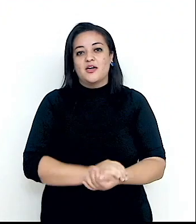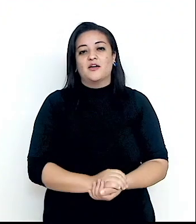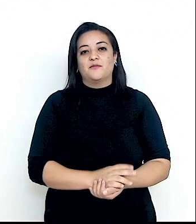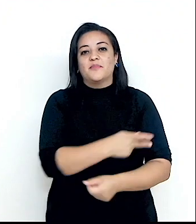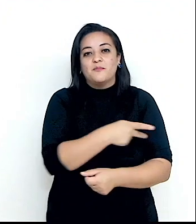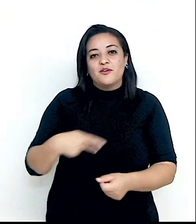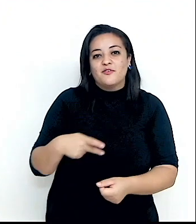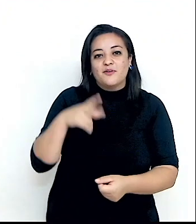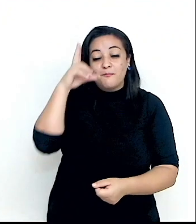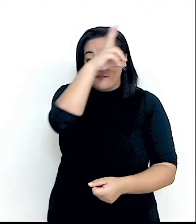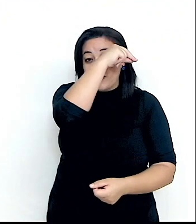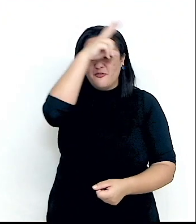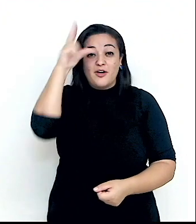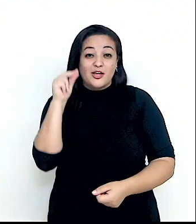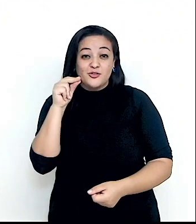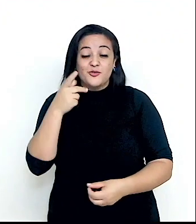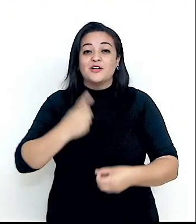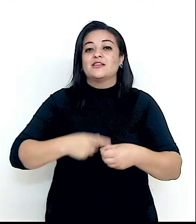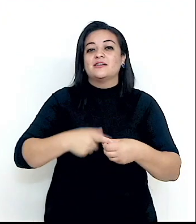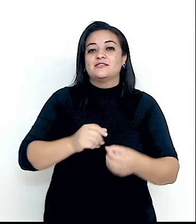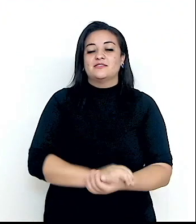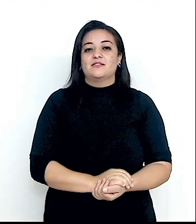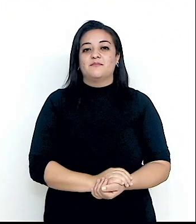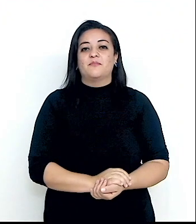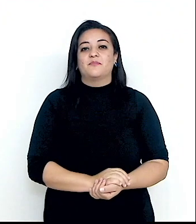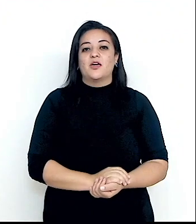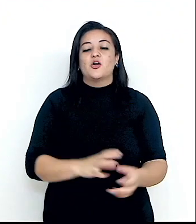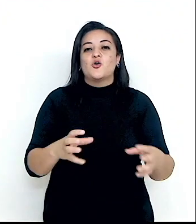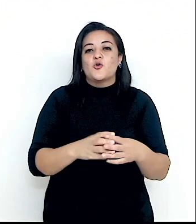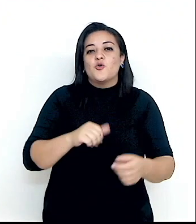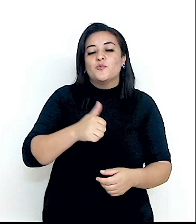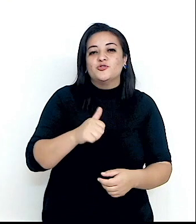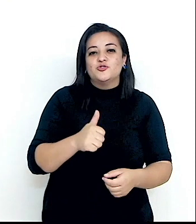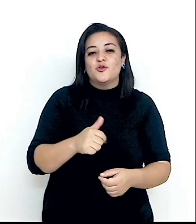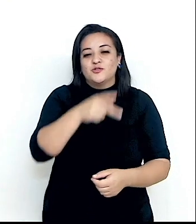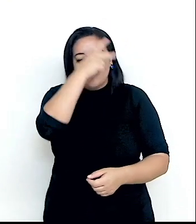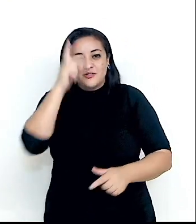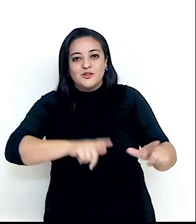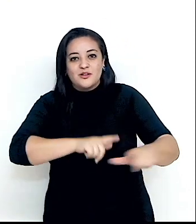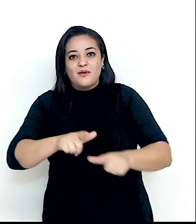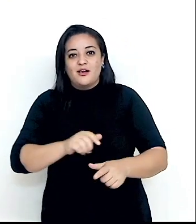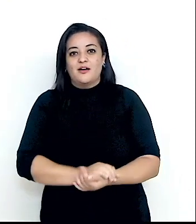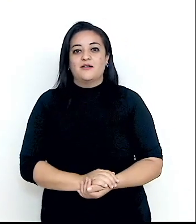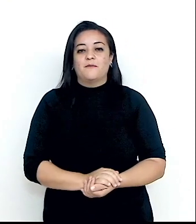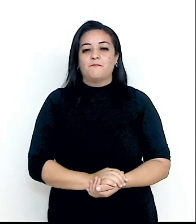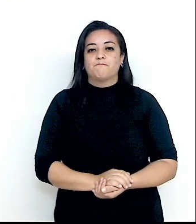de Nova Iorque e um time de 11 arquitetos construiu esse complexo. Um deles era o Niemeyer.